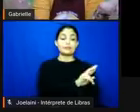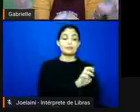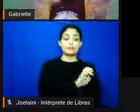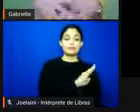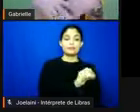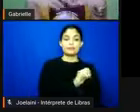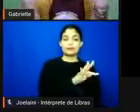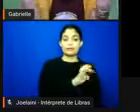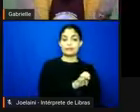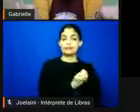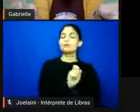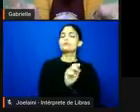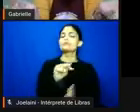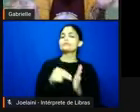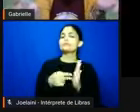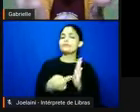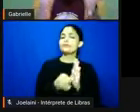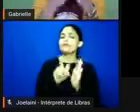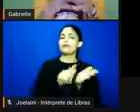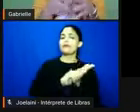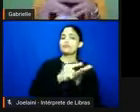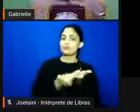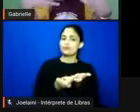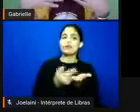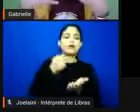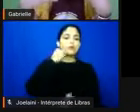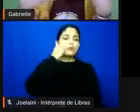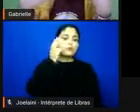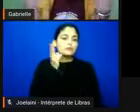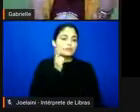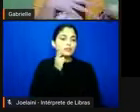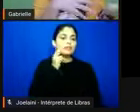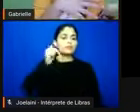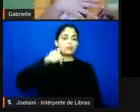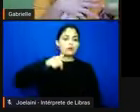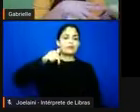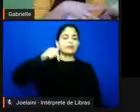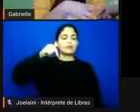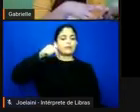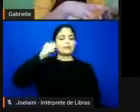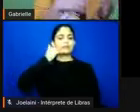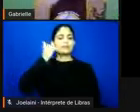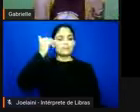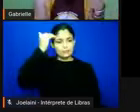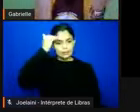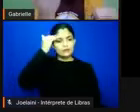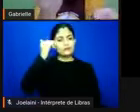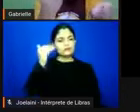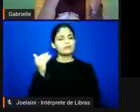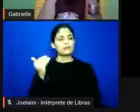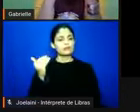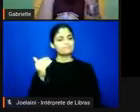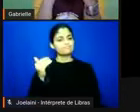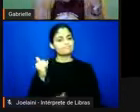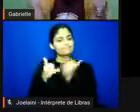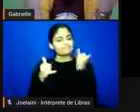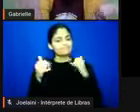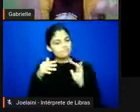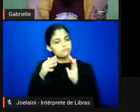de Santa Maria, que estão, sim, fazendo frente a uma intelectualidade branca, né, rebatendo,